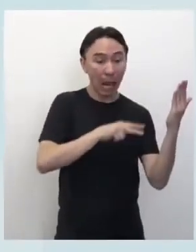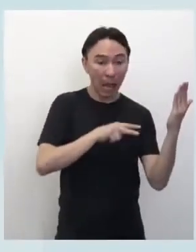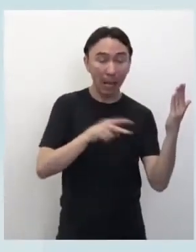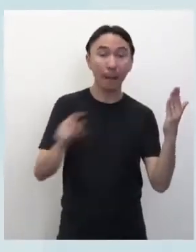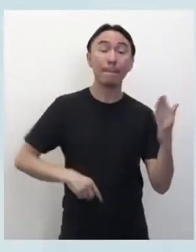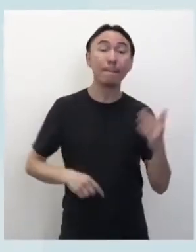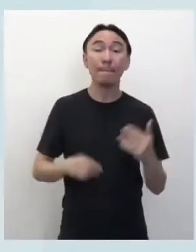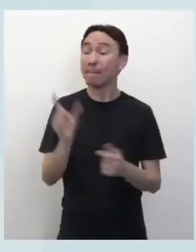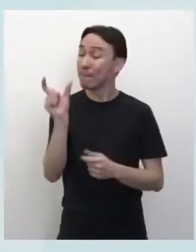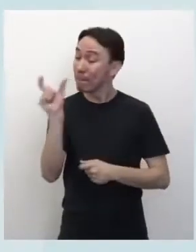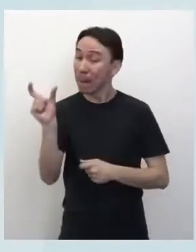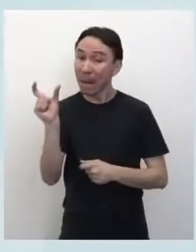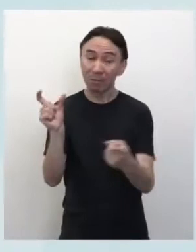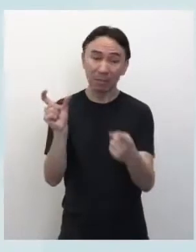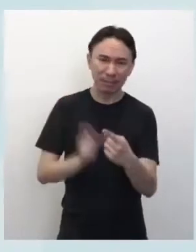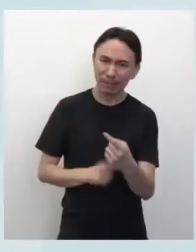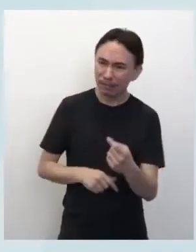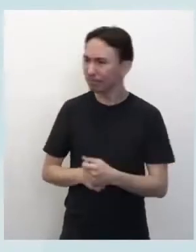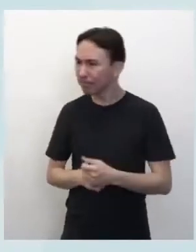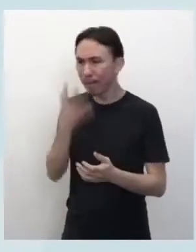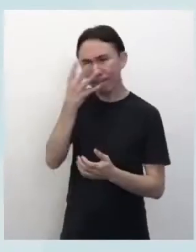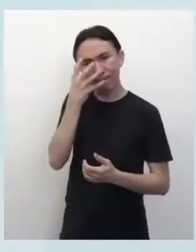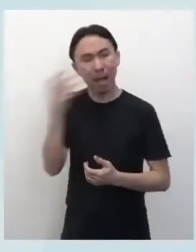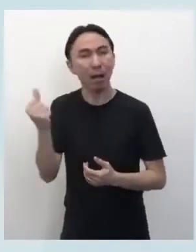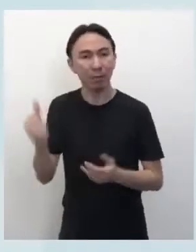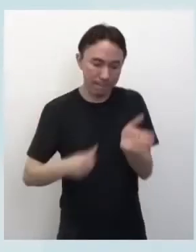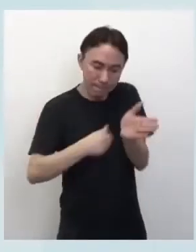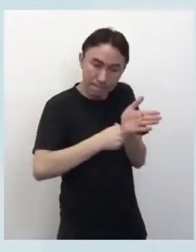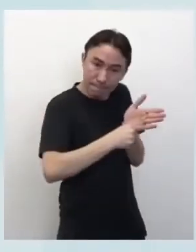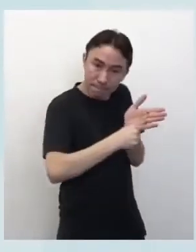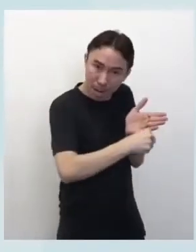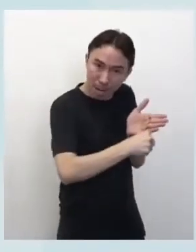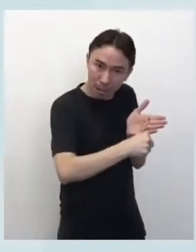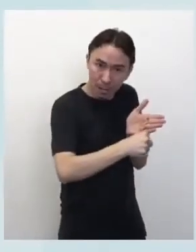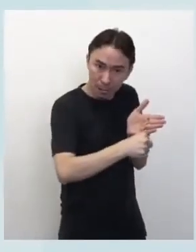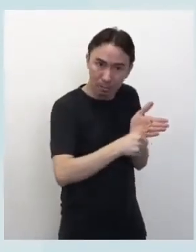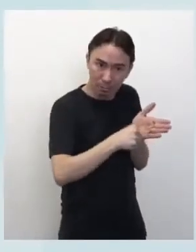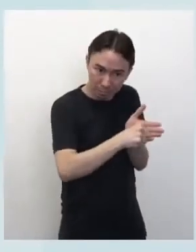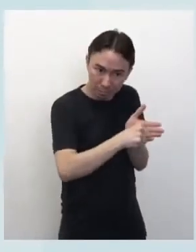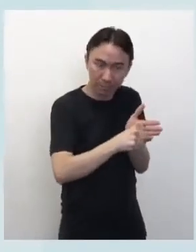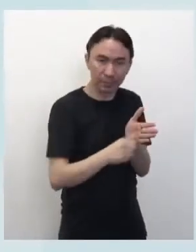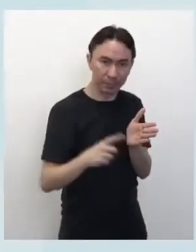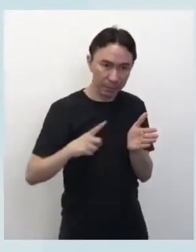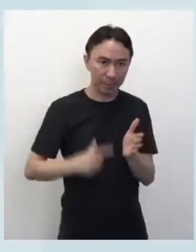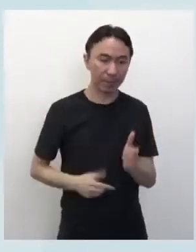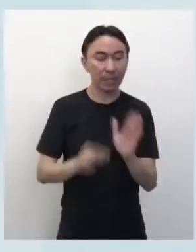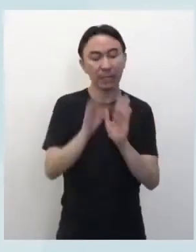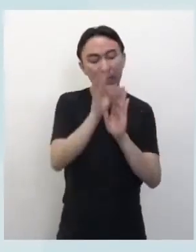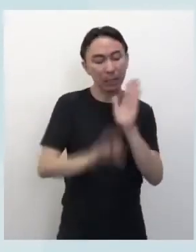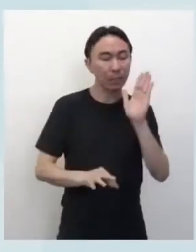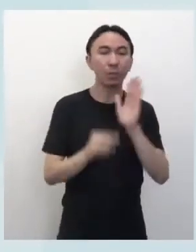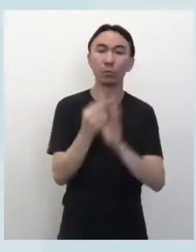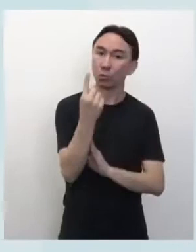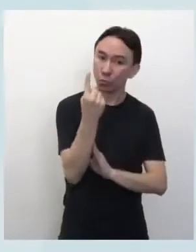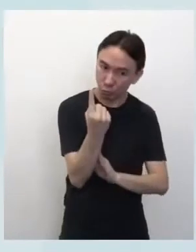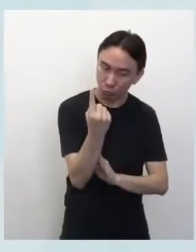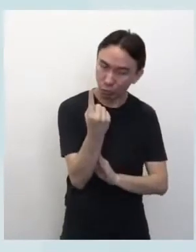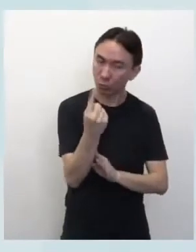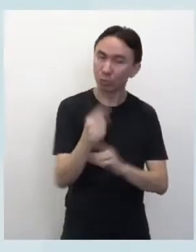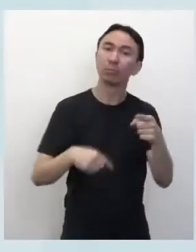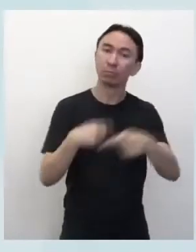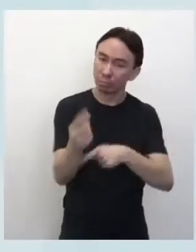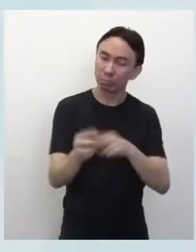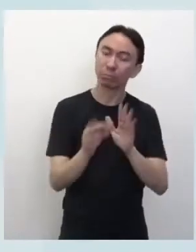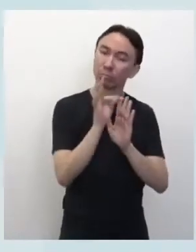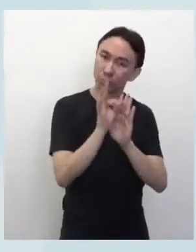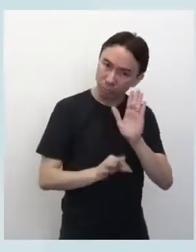que lhe chamam a atenção. Eu vou colocar primeiro o texto 1, aí gente trabalha ele, vou colocando 1 de cada vez para a gente